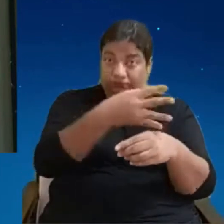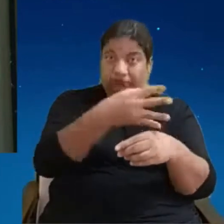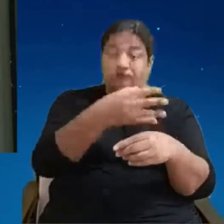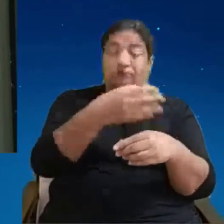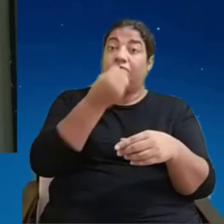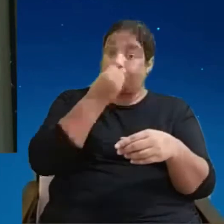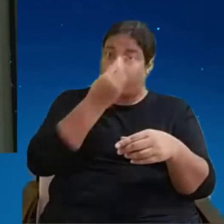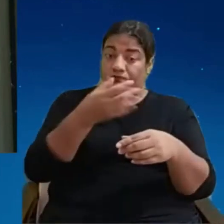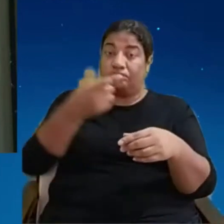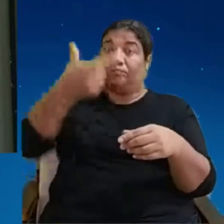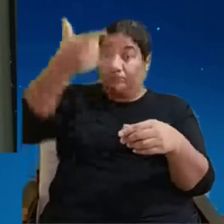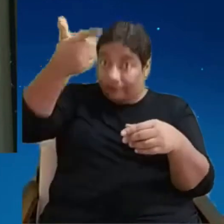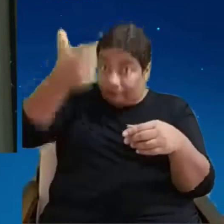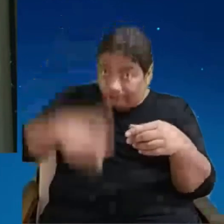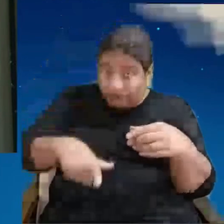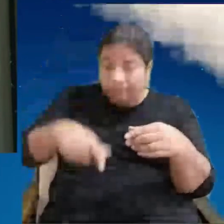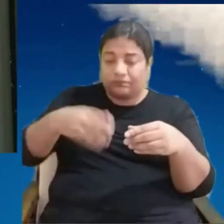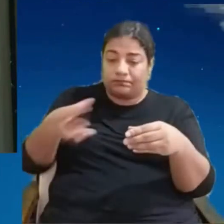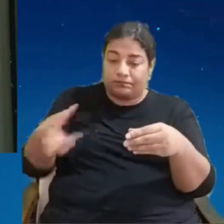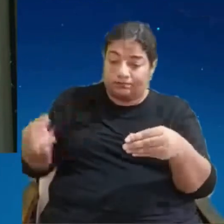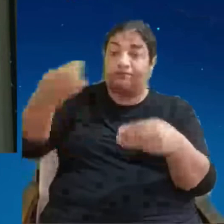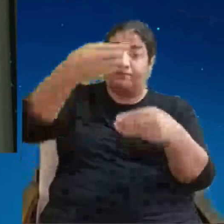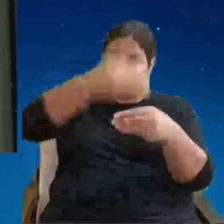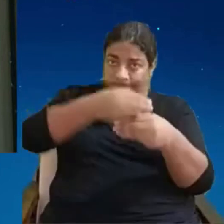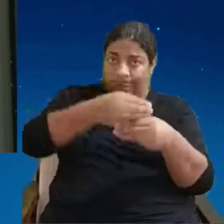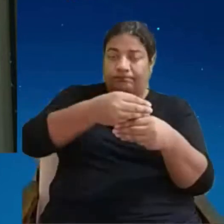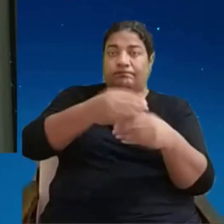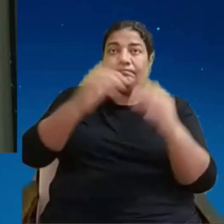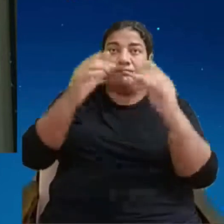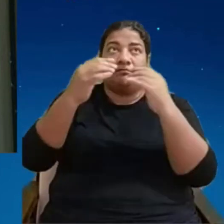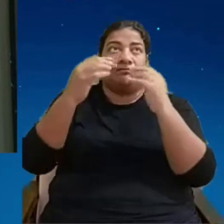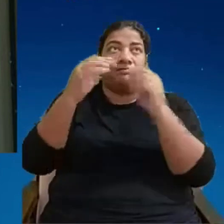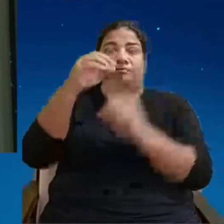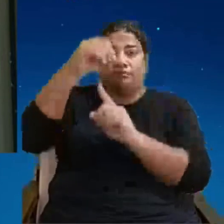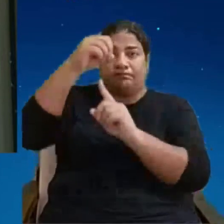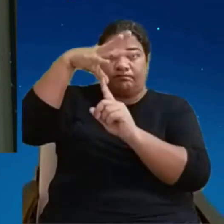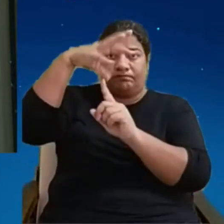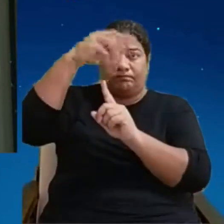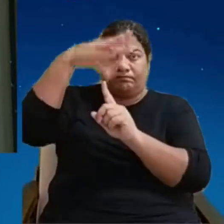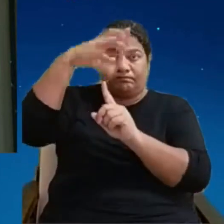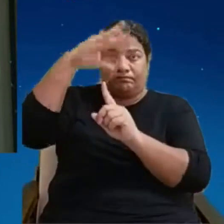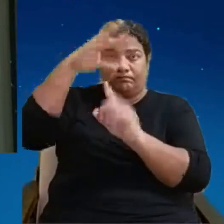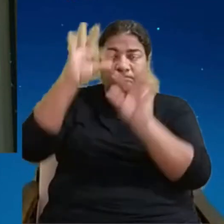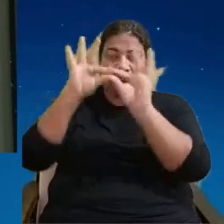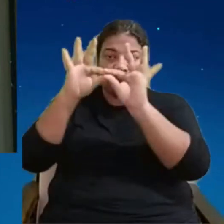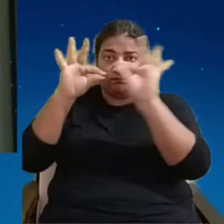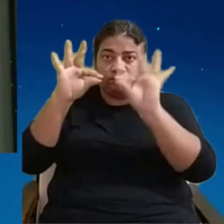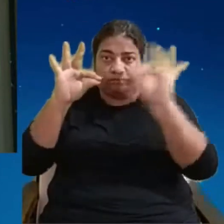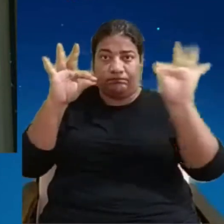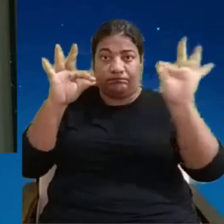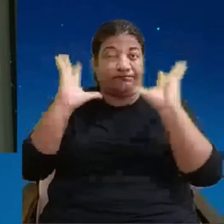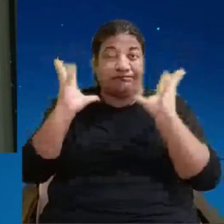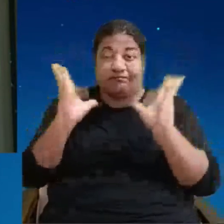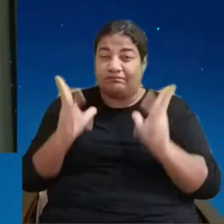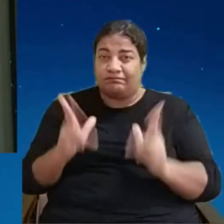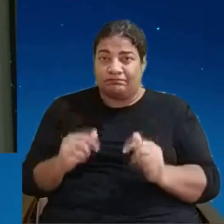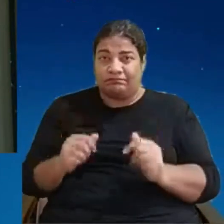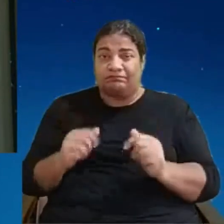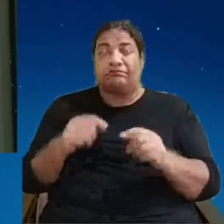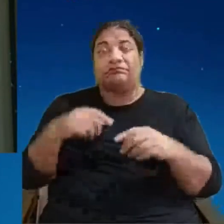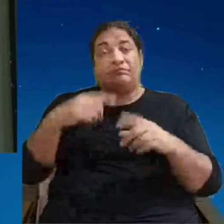pegando uma faixa de frequência limpa para o 5G é uma rede nova você está construindo a nova Dubai